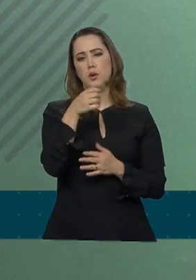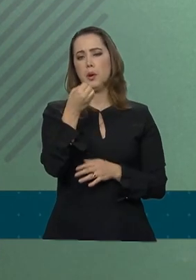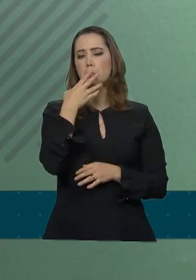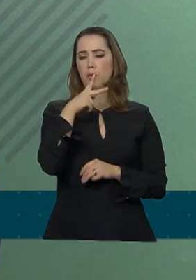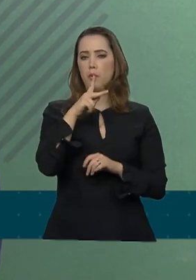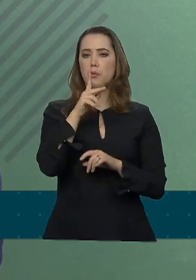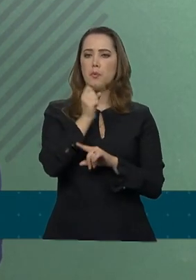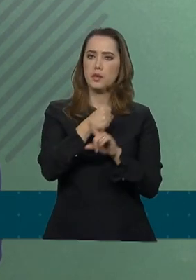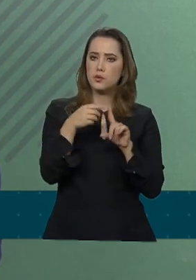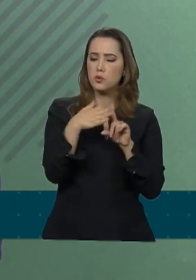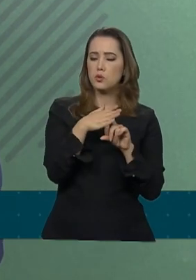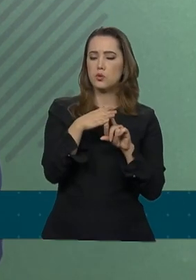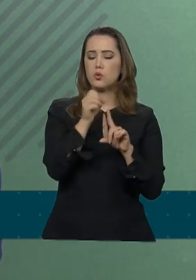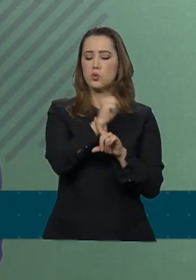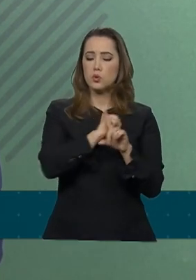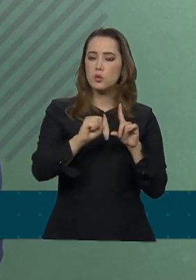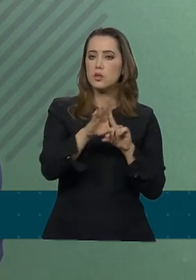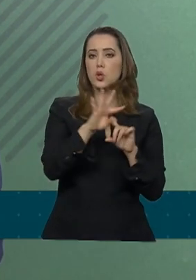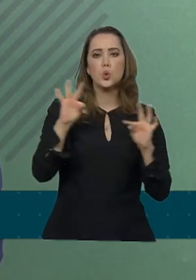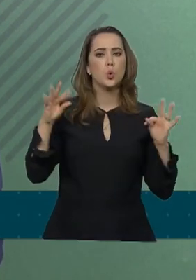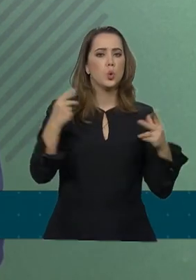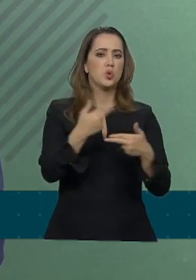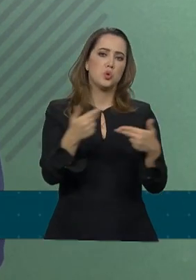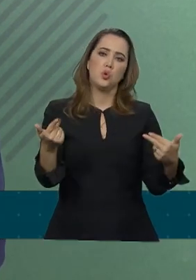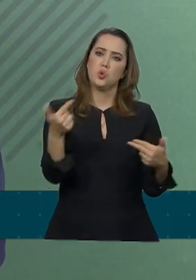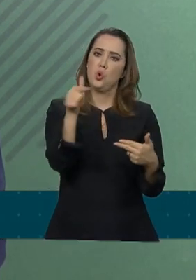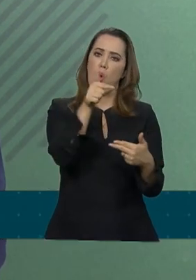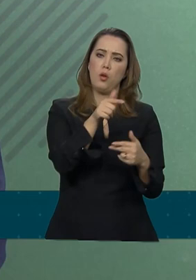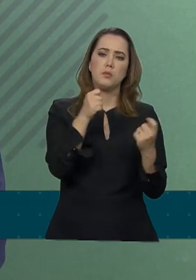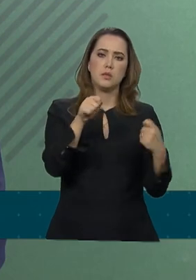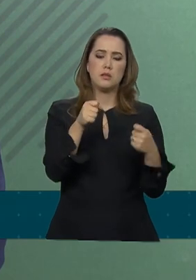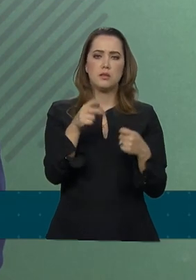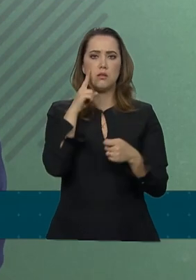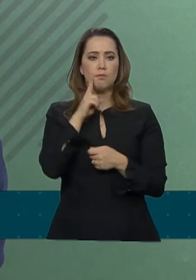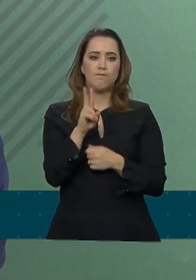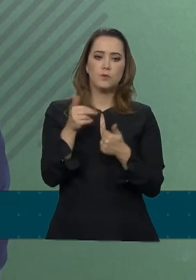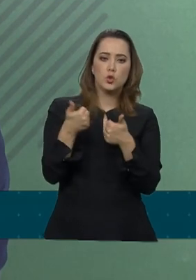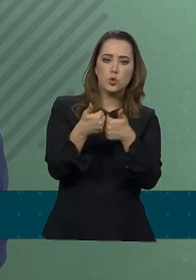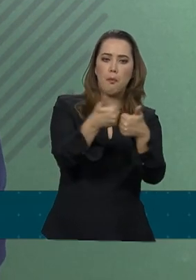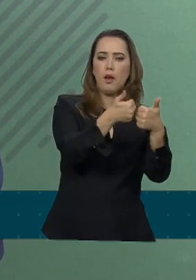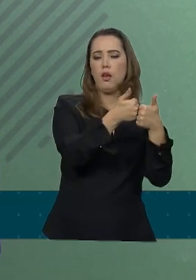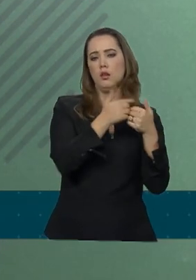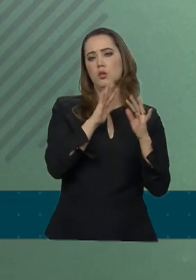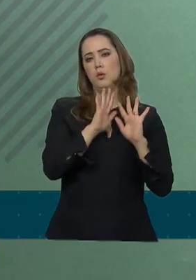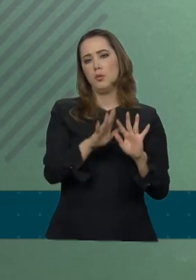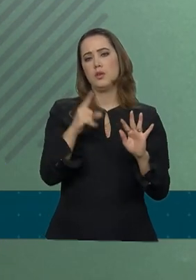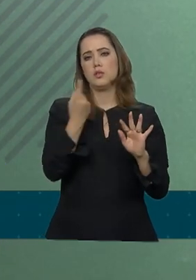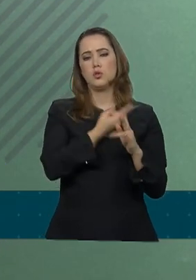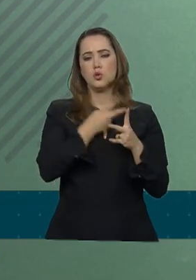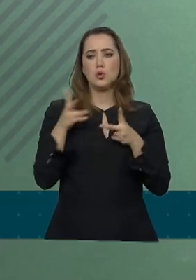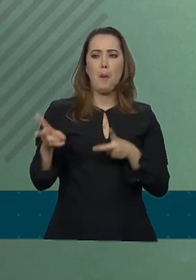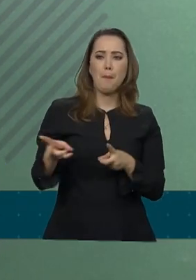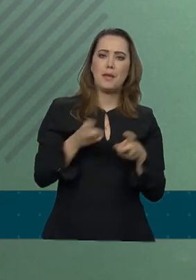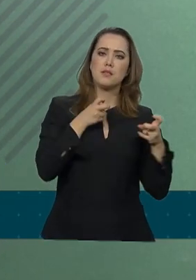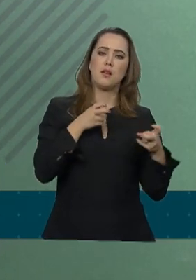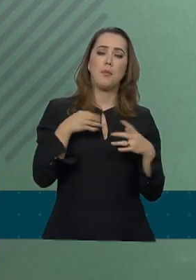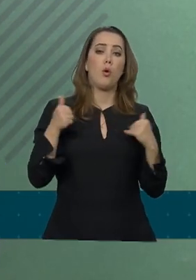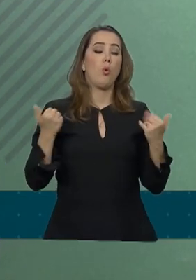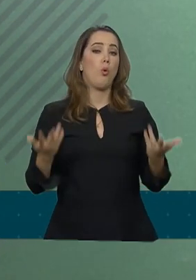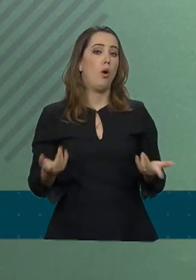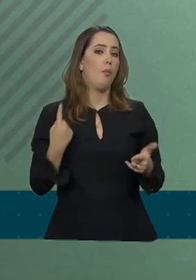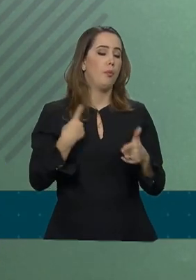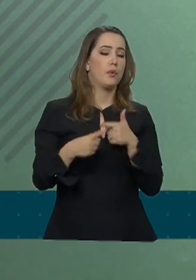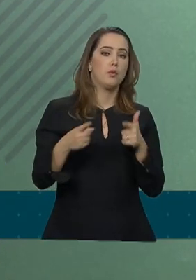nossa sociedade. Então, tudo o mais tem que ser considerado tangencial para que nós tenhamos a percepção de qual que é o